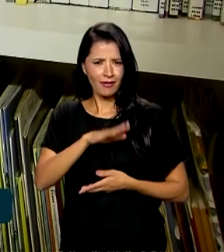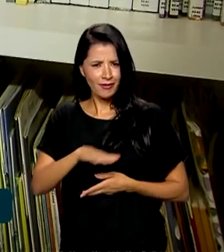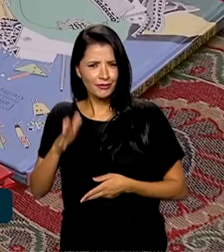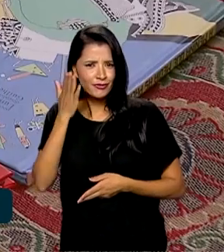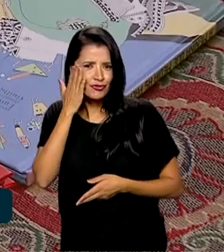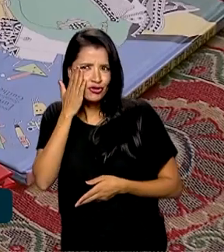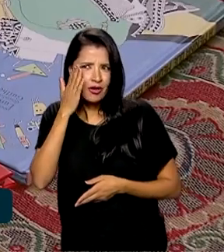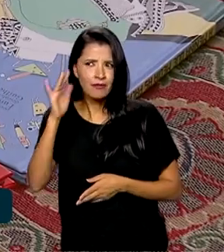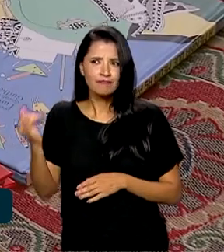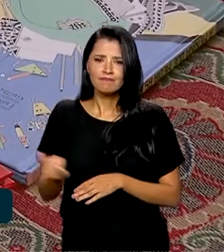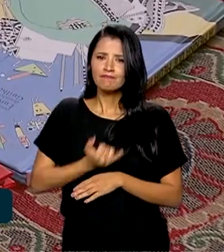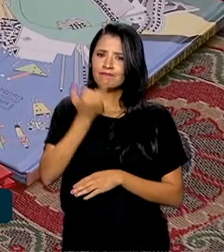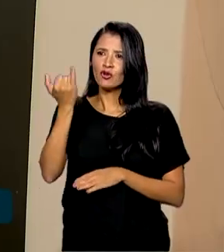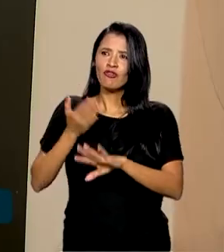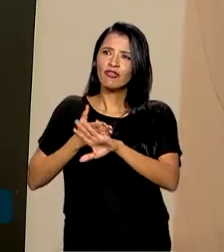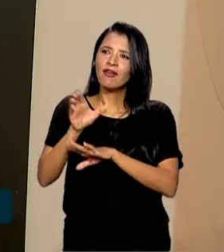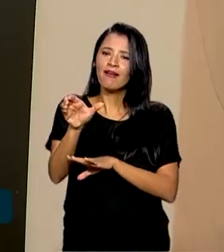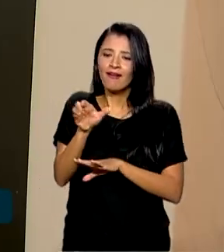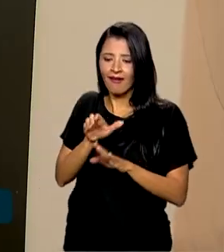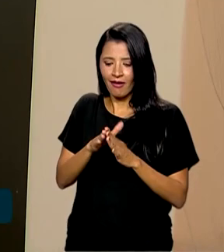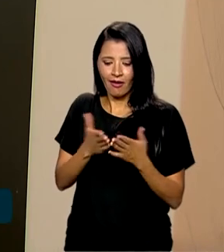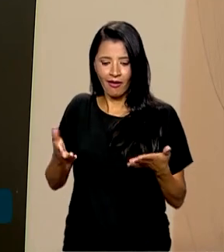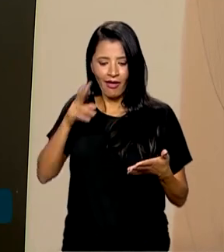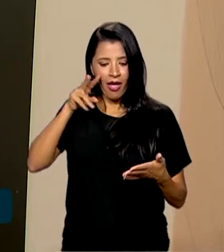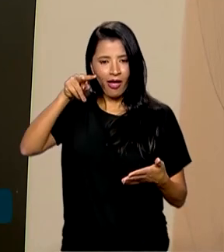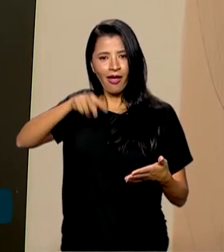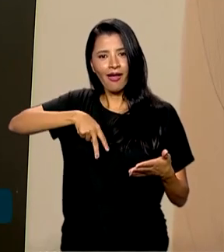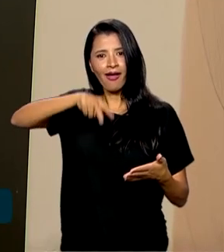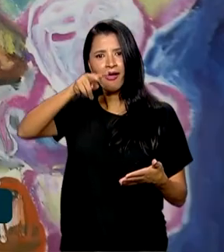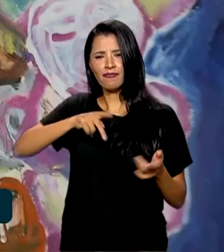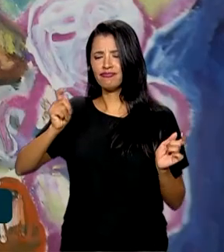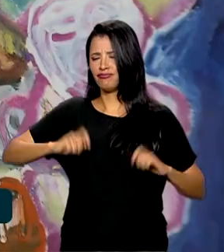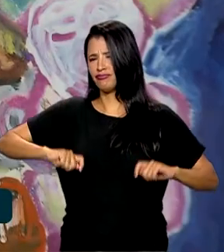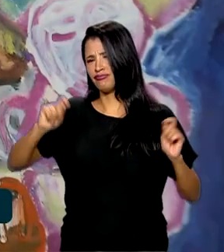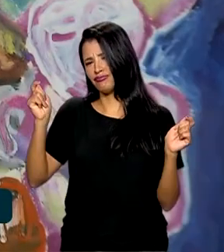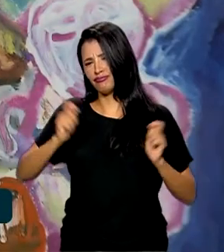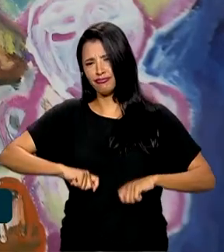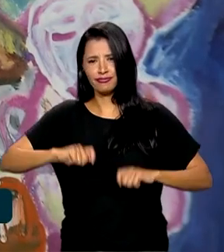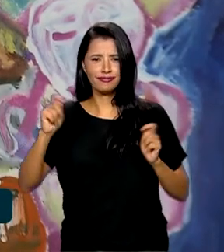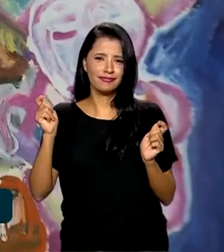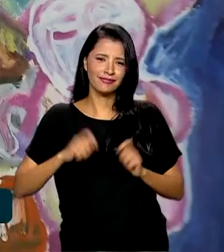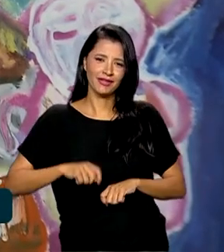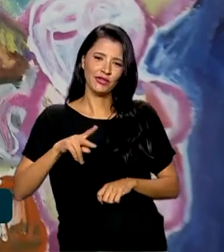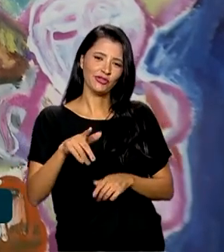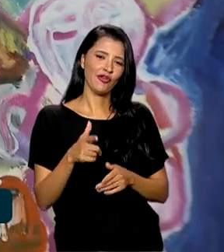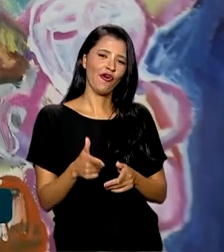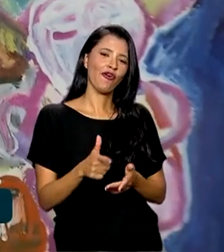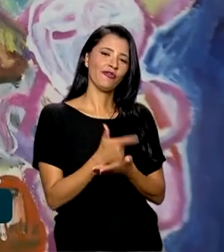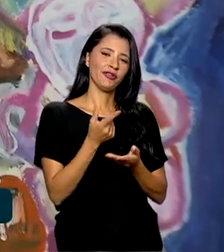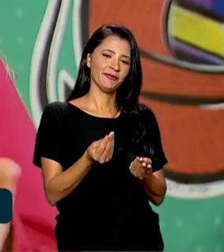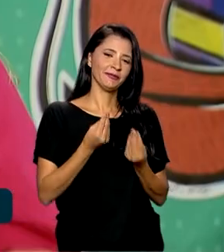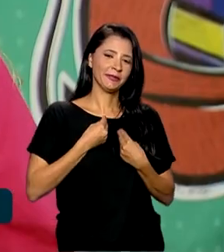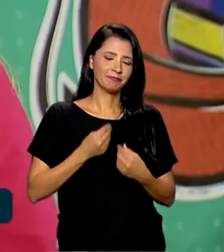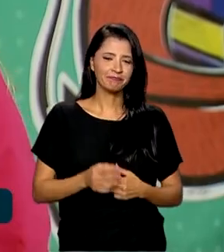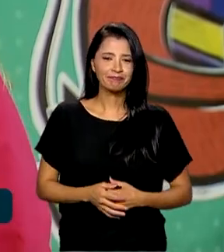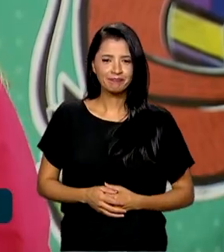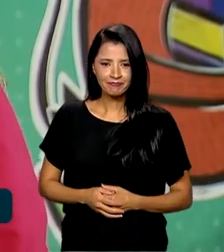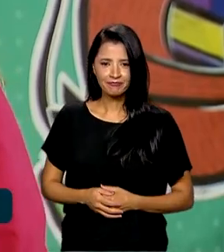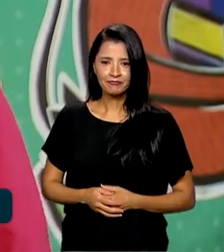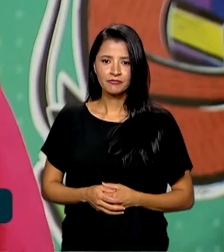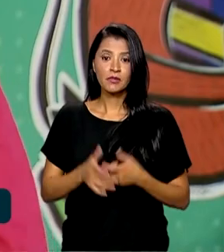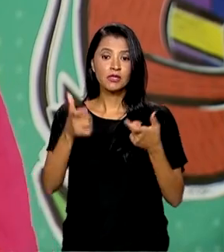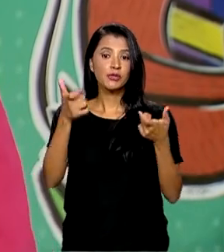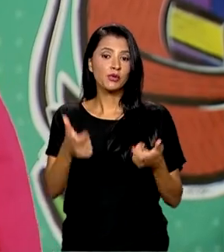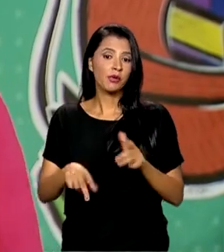importância de navegar nesse universo de possibilidades que só os livros permitem. Nesse ponto de